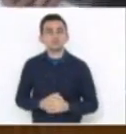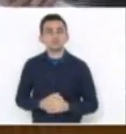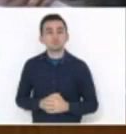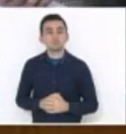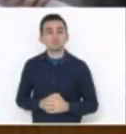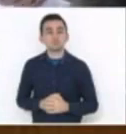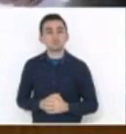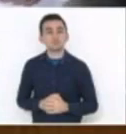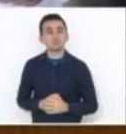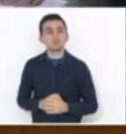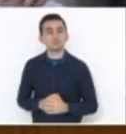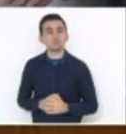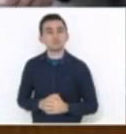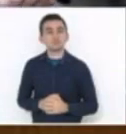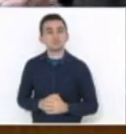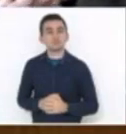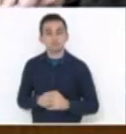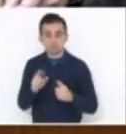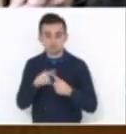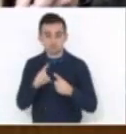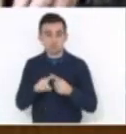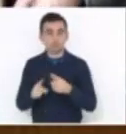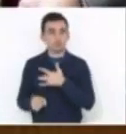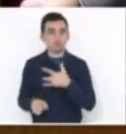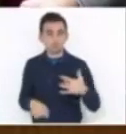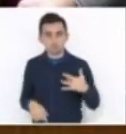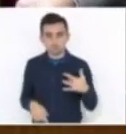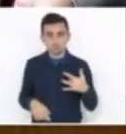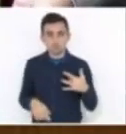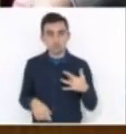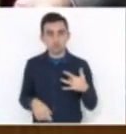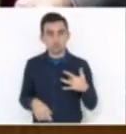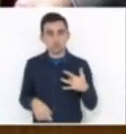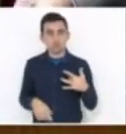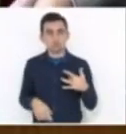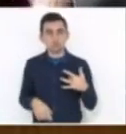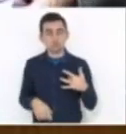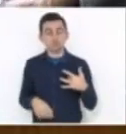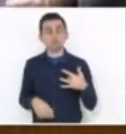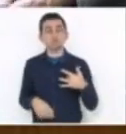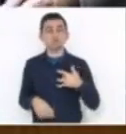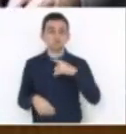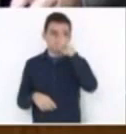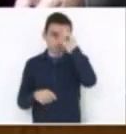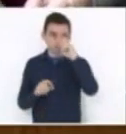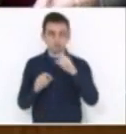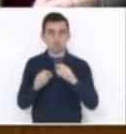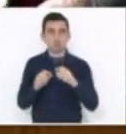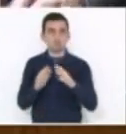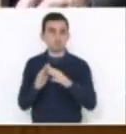Pela ordem, presidente. Um é saúde, 50 mil reais, é Carmela Dutra, a outra